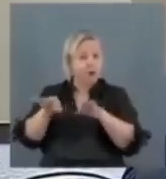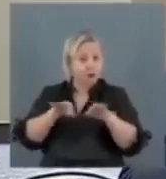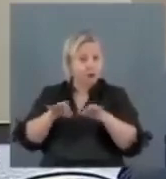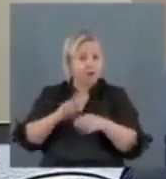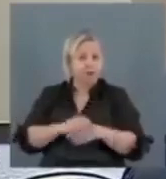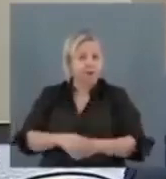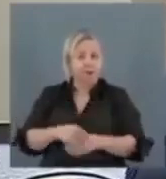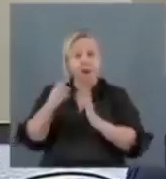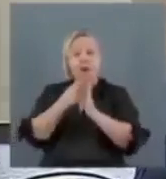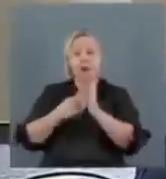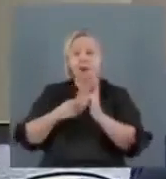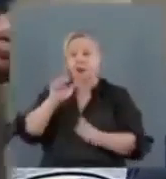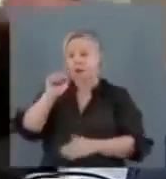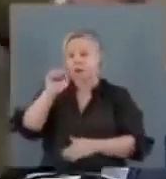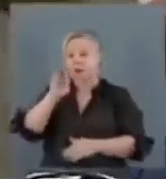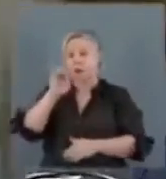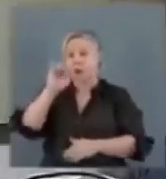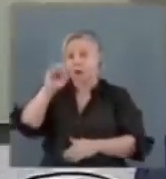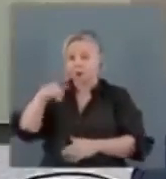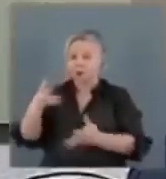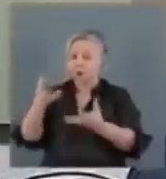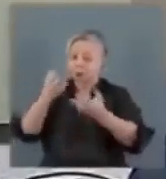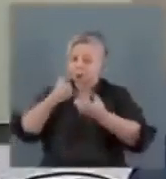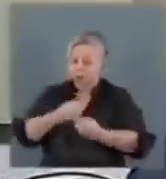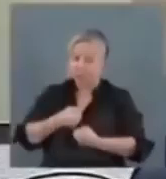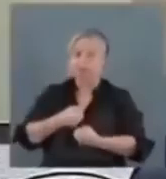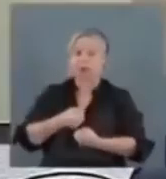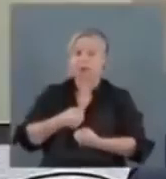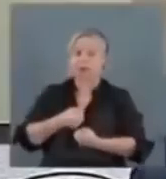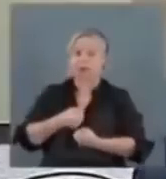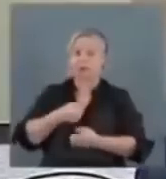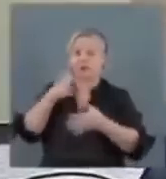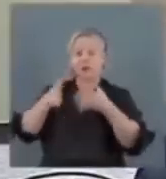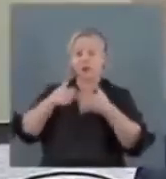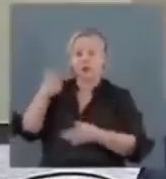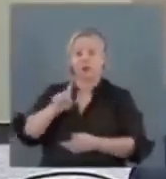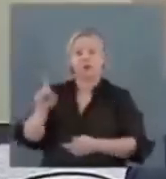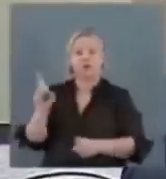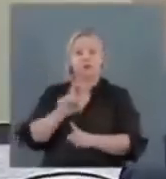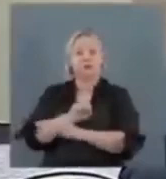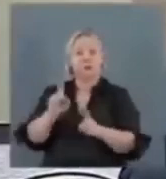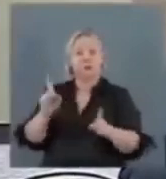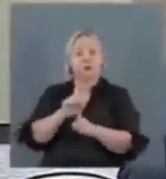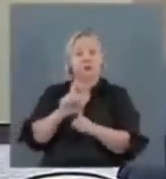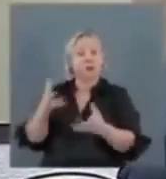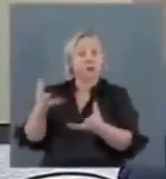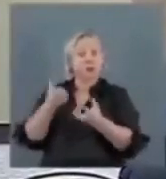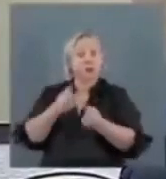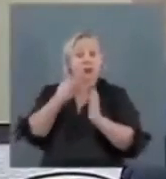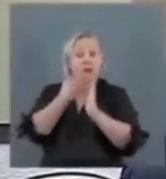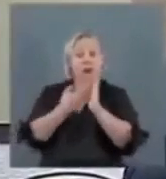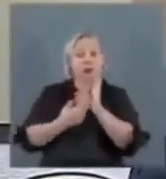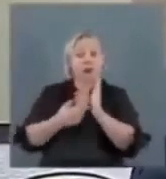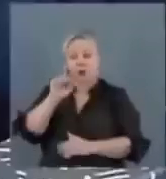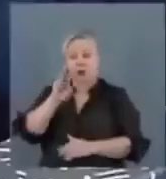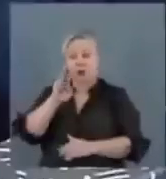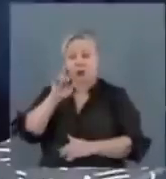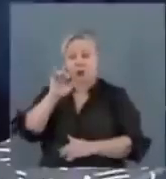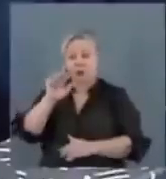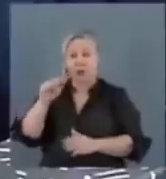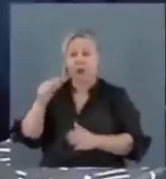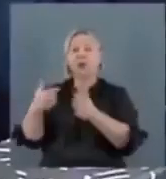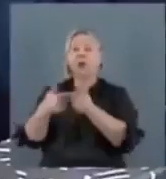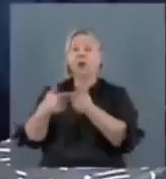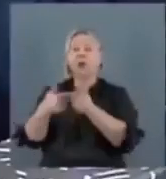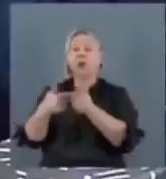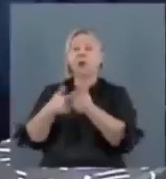Relatório da BIM. Eu recebi relatório da BIM. Eu já disse, eu vou dizer mais uma vez, eu não recebi relatório da BIM. O senhor pergunta se eu